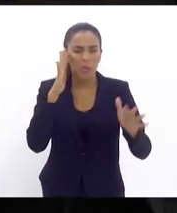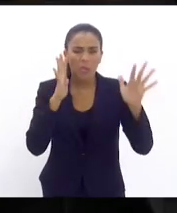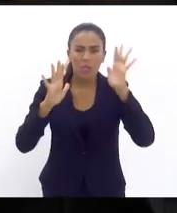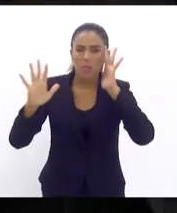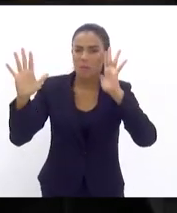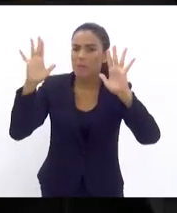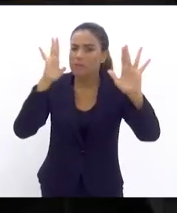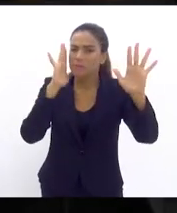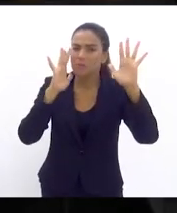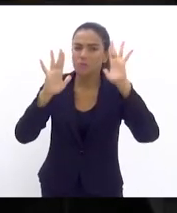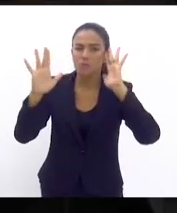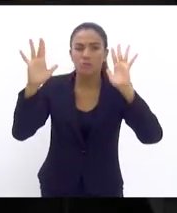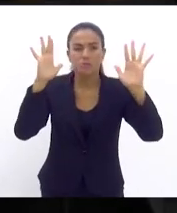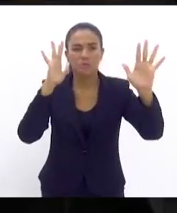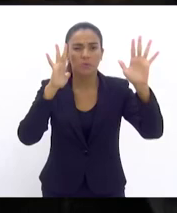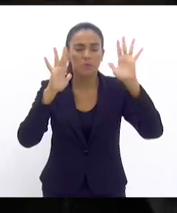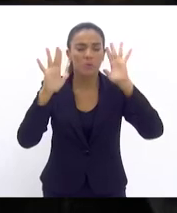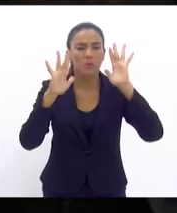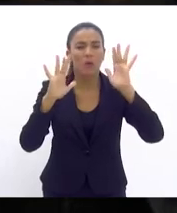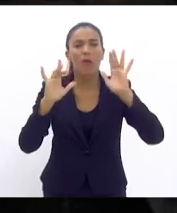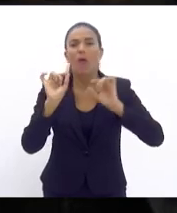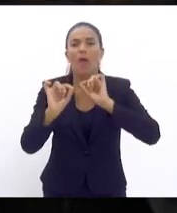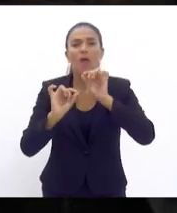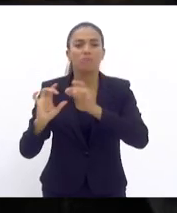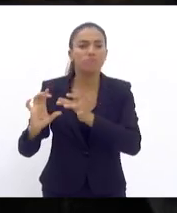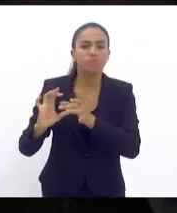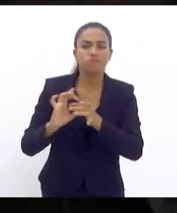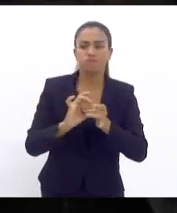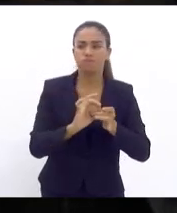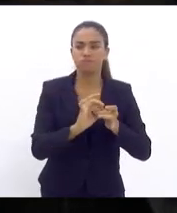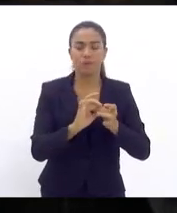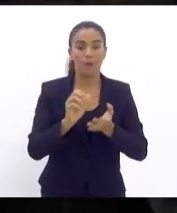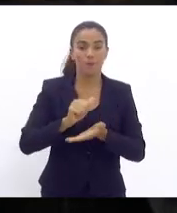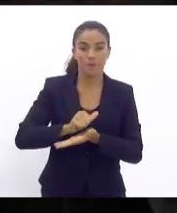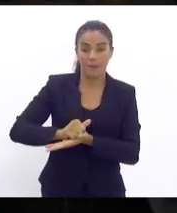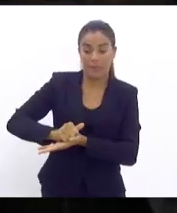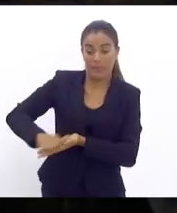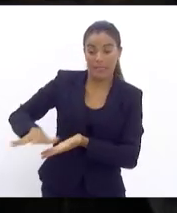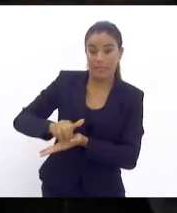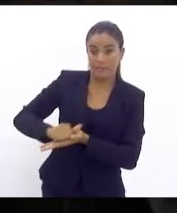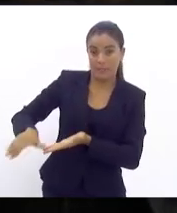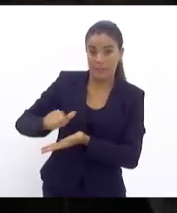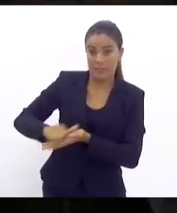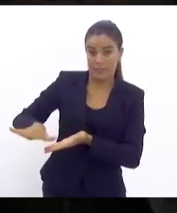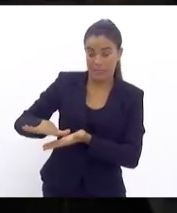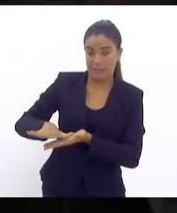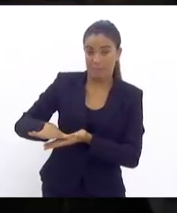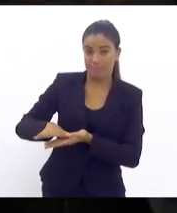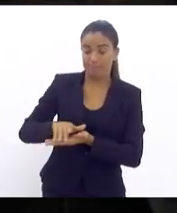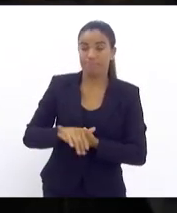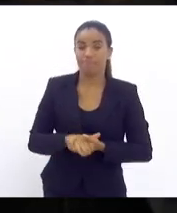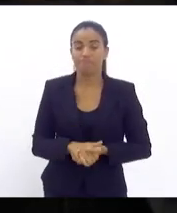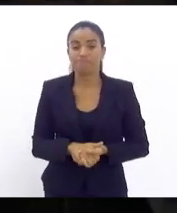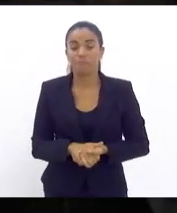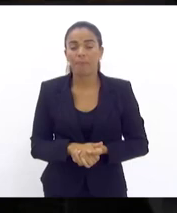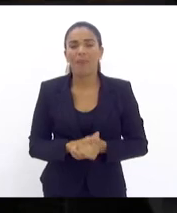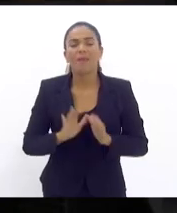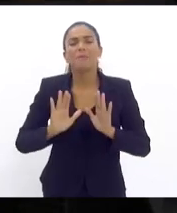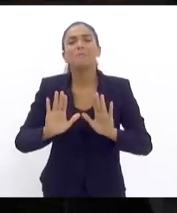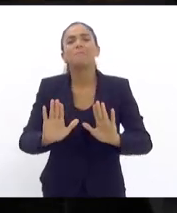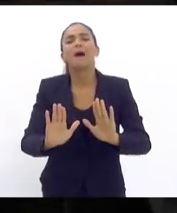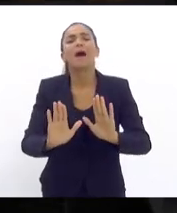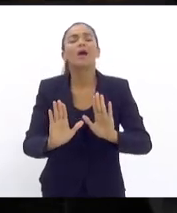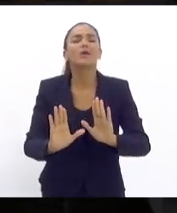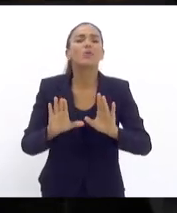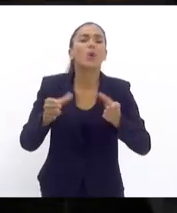que essa seja uma correlação com a despesa corrente líquida. Mas qual é o conteúdo?